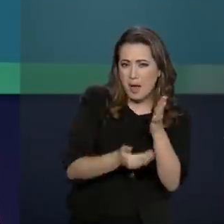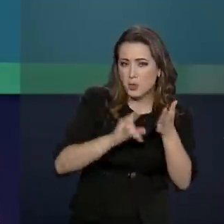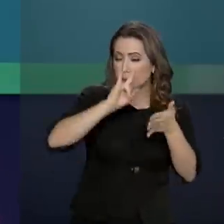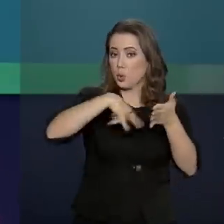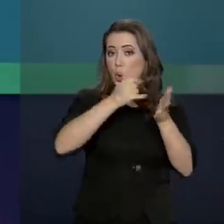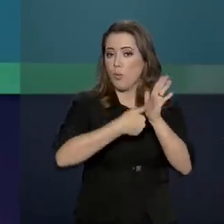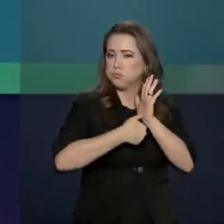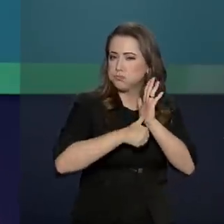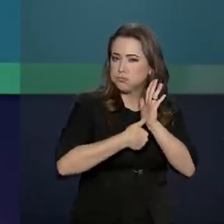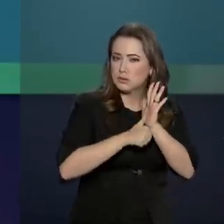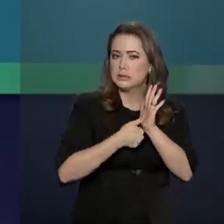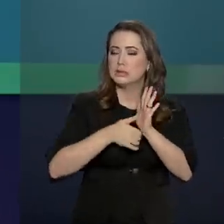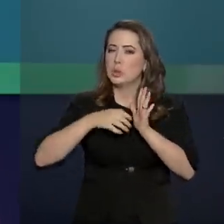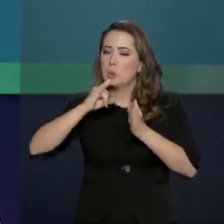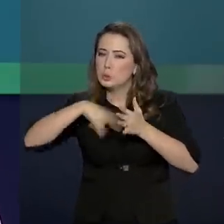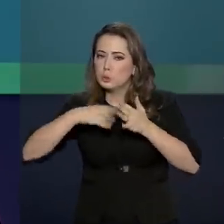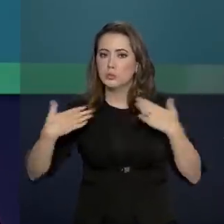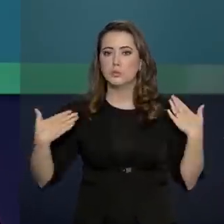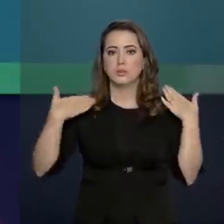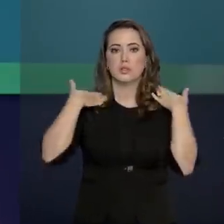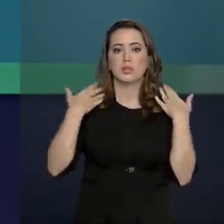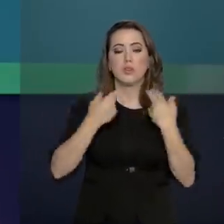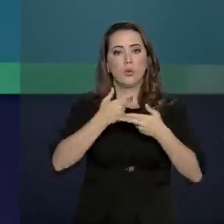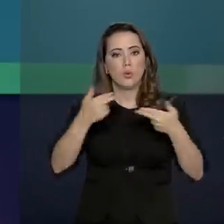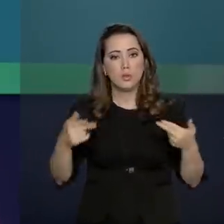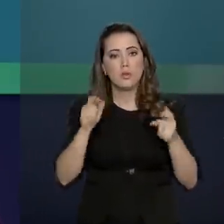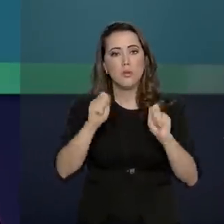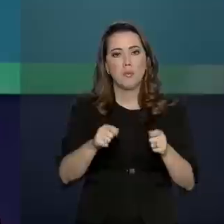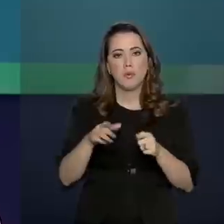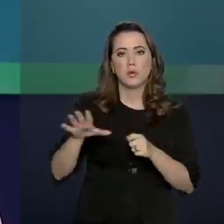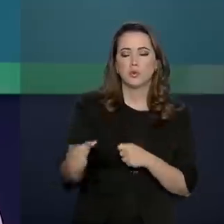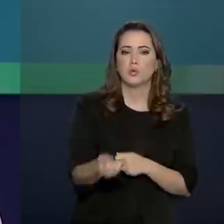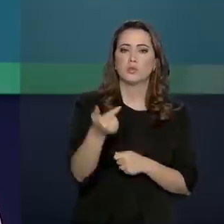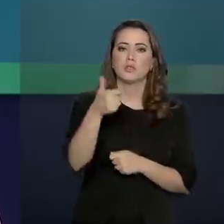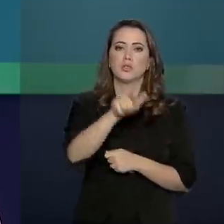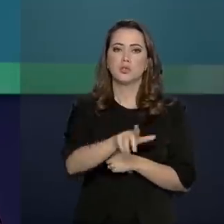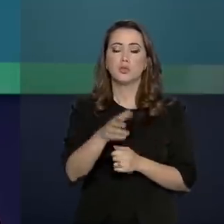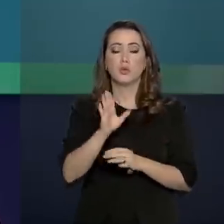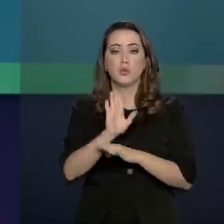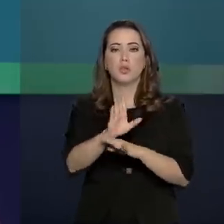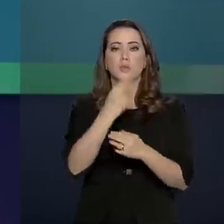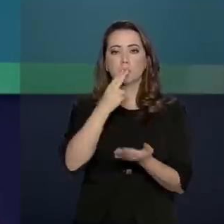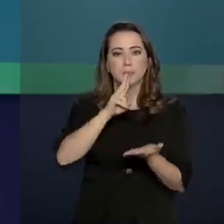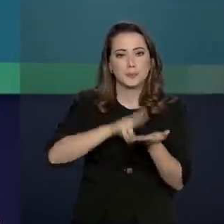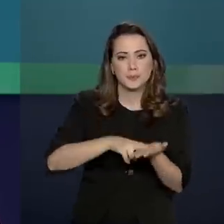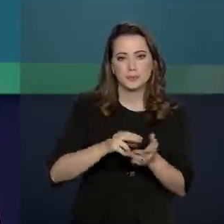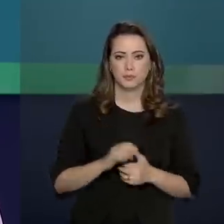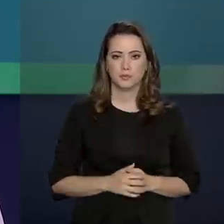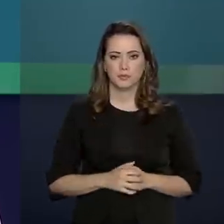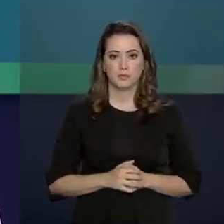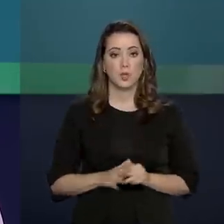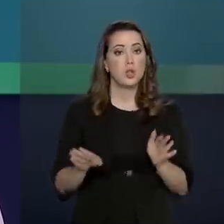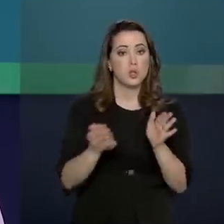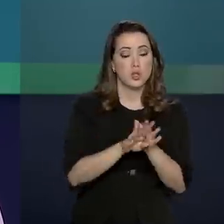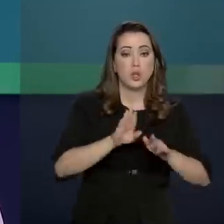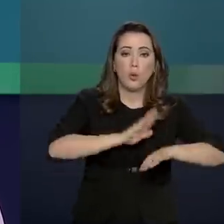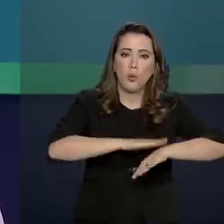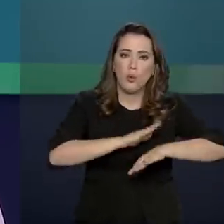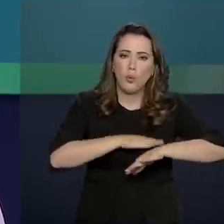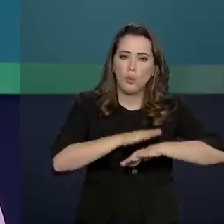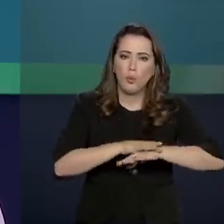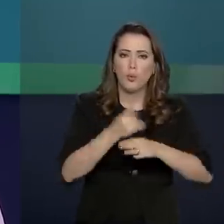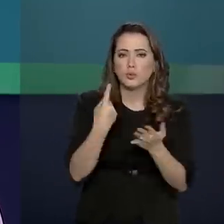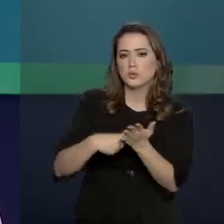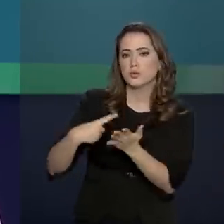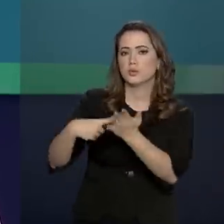de identidade e habilitação. Itens como esses podem ser recuperados com a ajuda dos Correios. E chegou a hora de